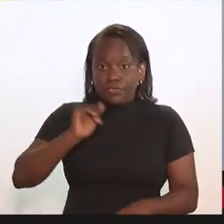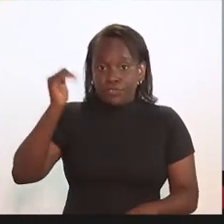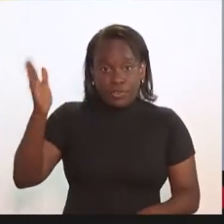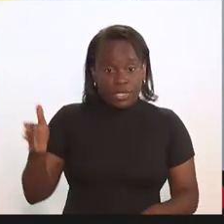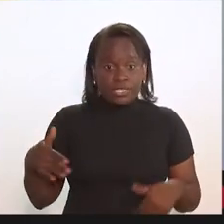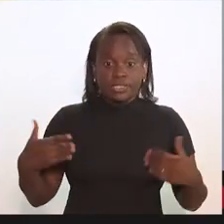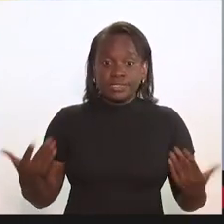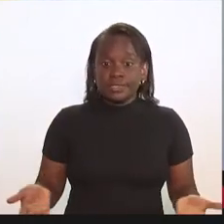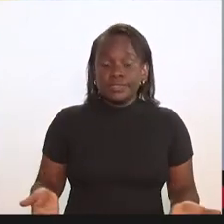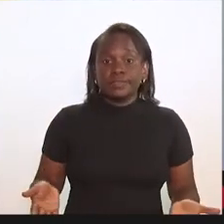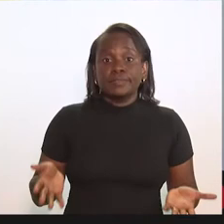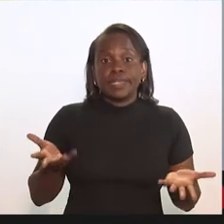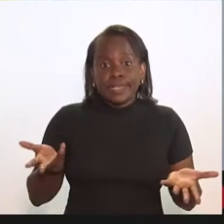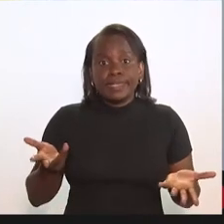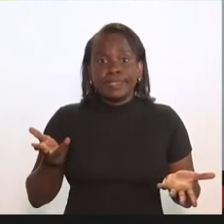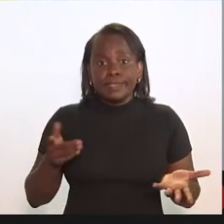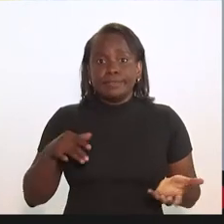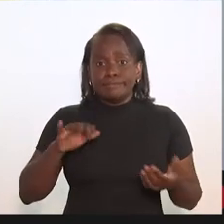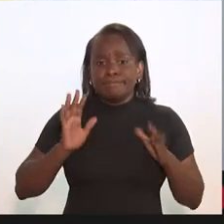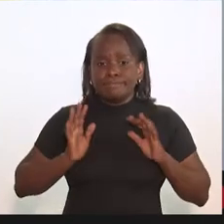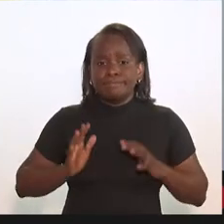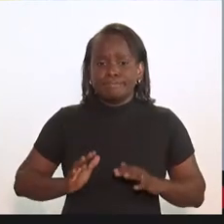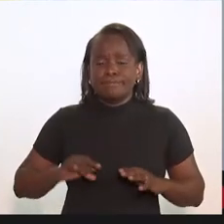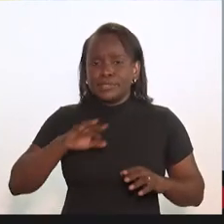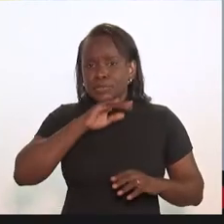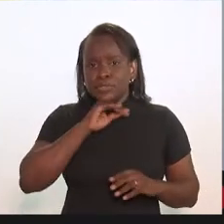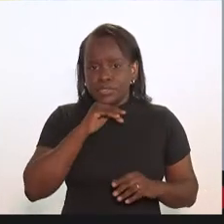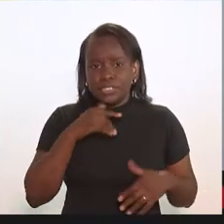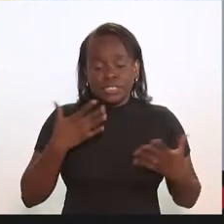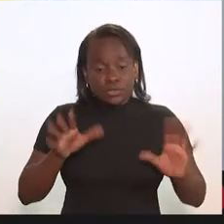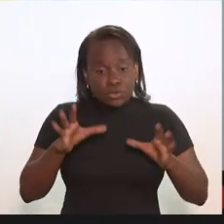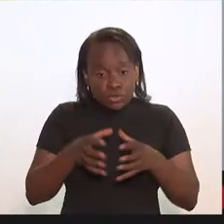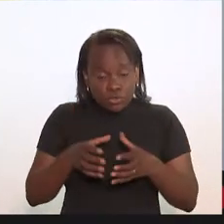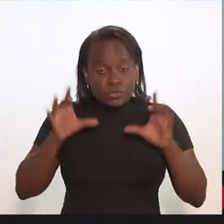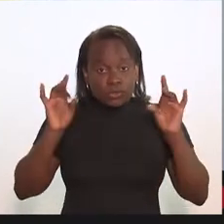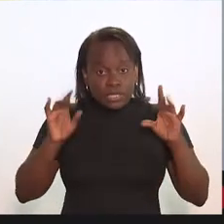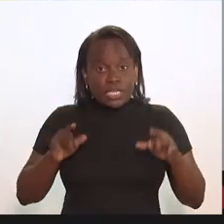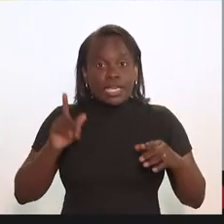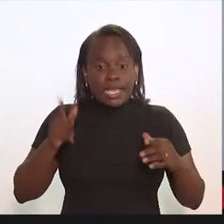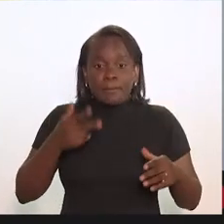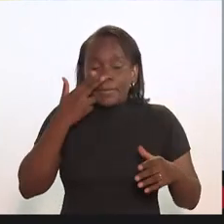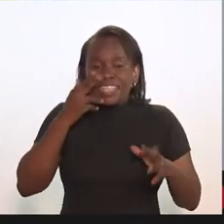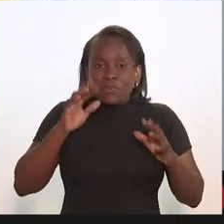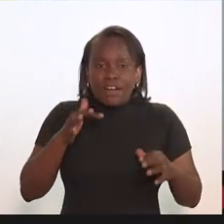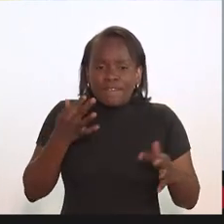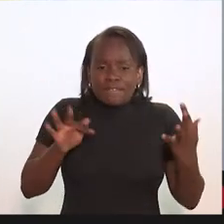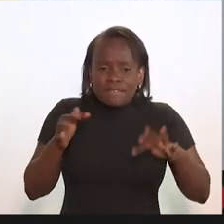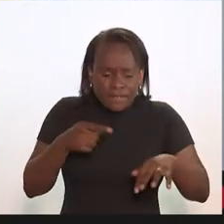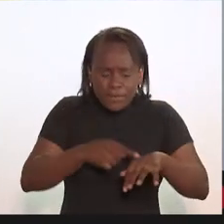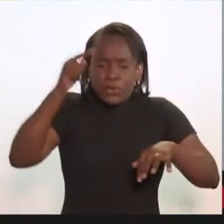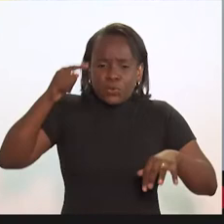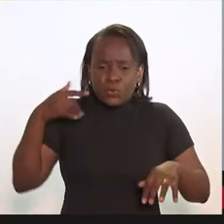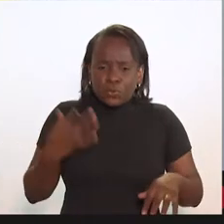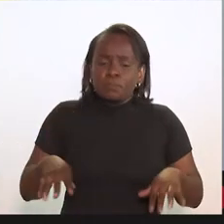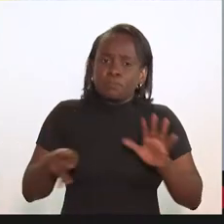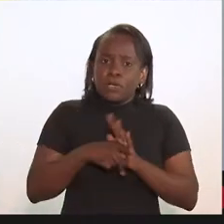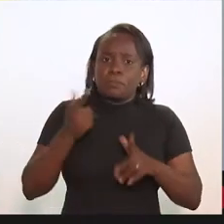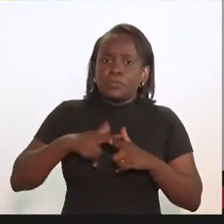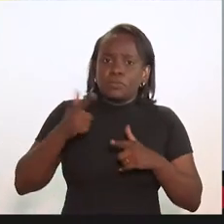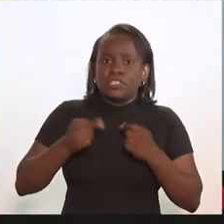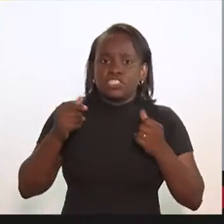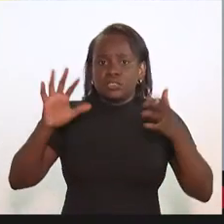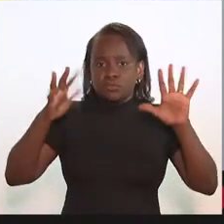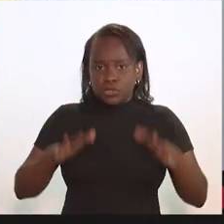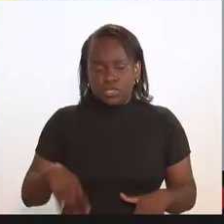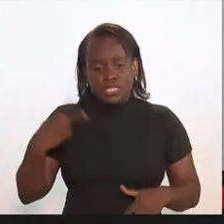do Rio de Janeiro, Filipe. Então, assim, o quadro é um quadro bem dramático. Então, essa comissão está tocando numa das feridas, numa das feridas da crise